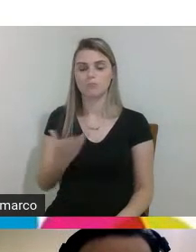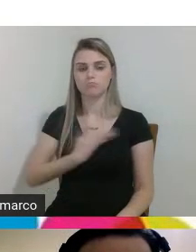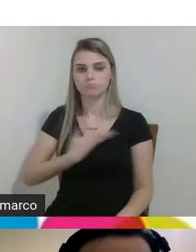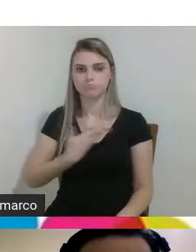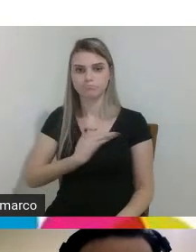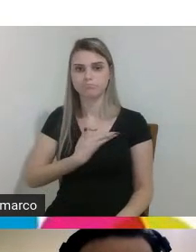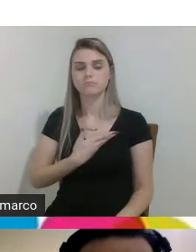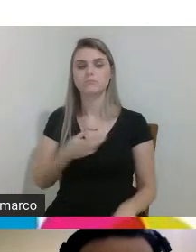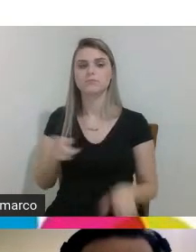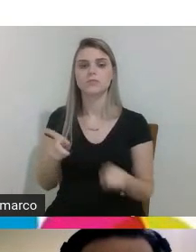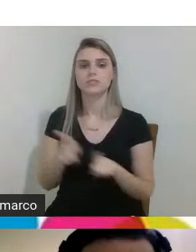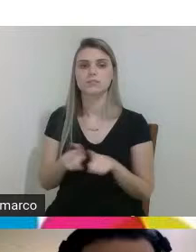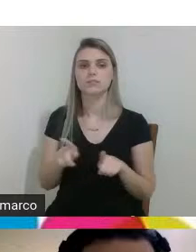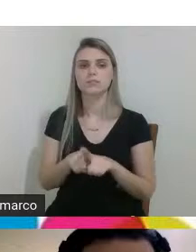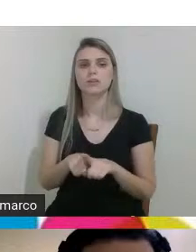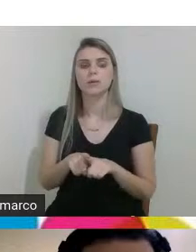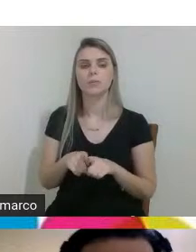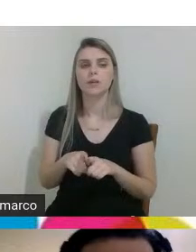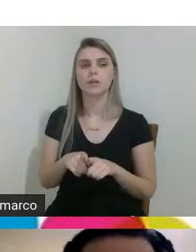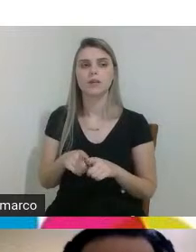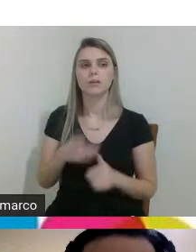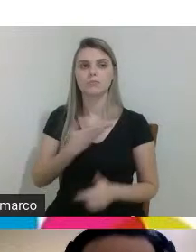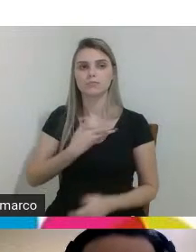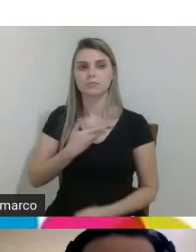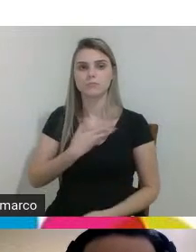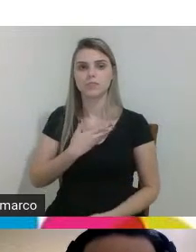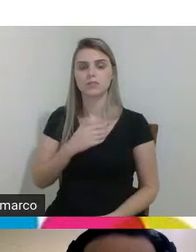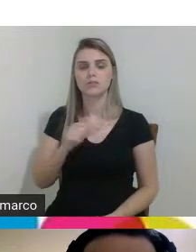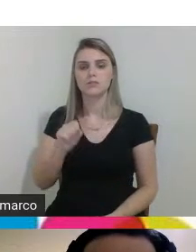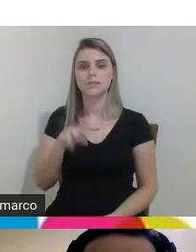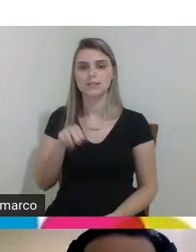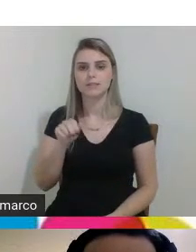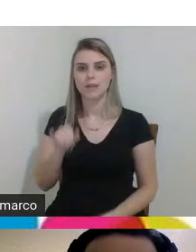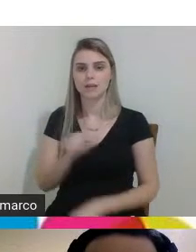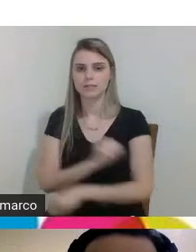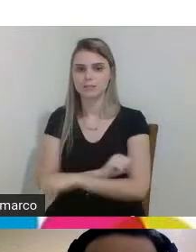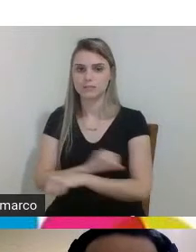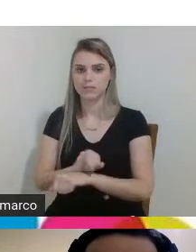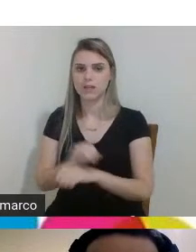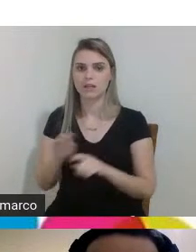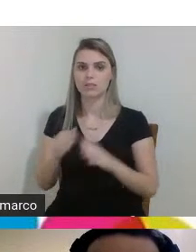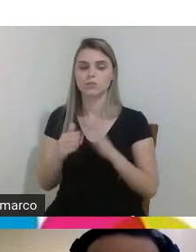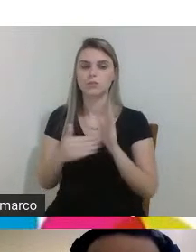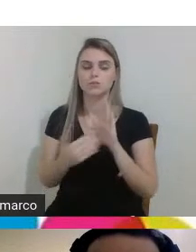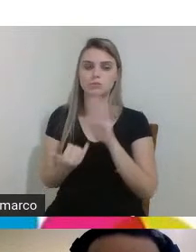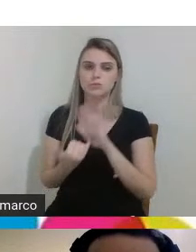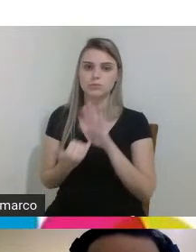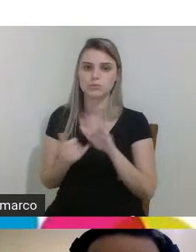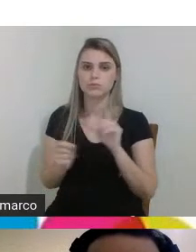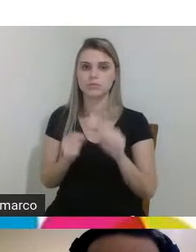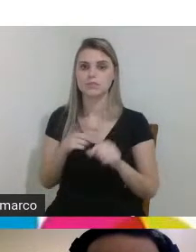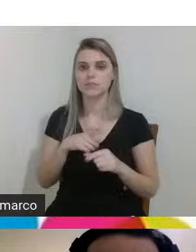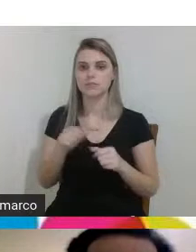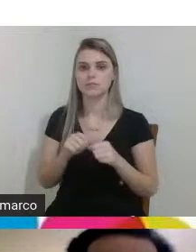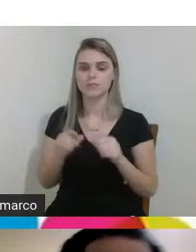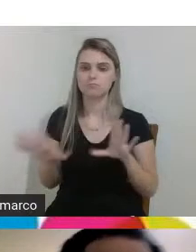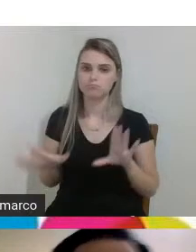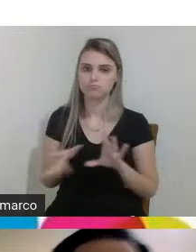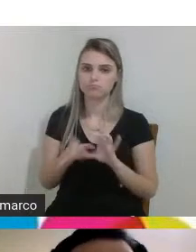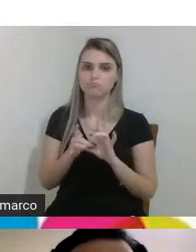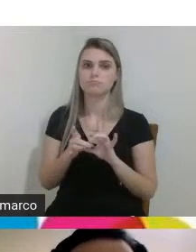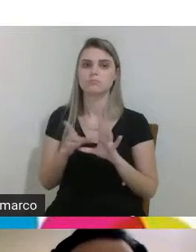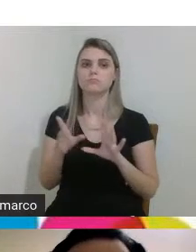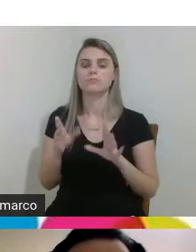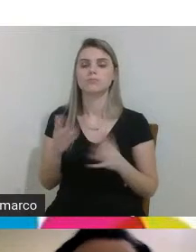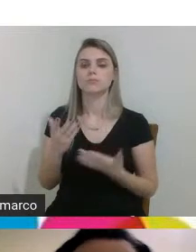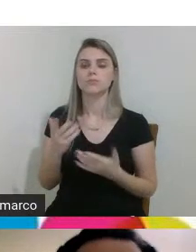aos nossos aos colegas ali também o Senai todas as instituições que nós temos feito parcerias né com